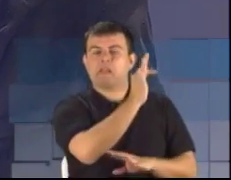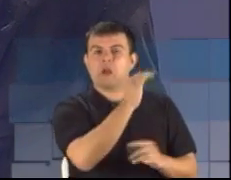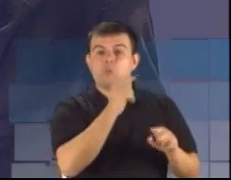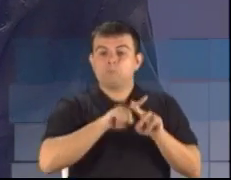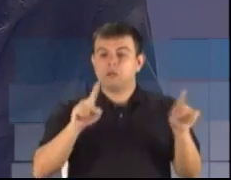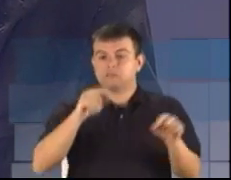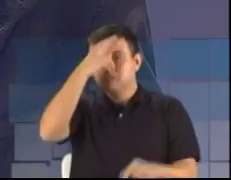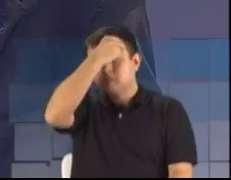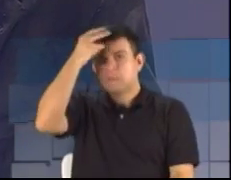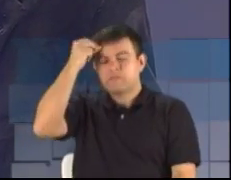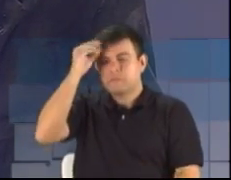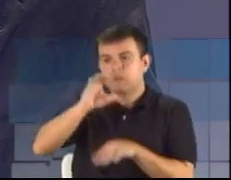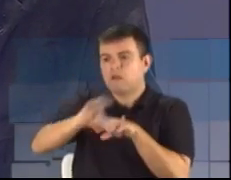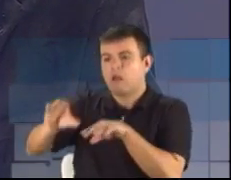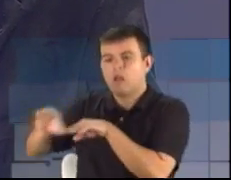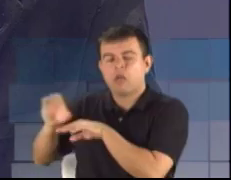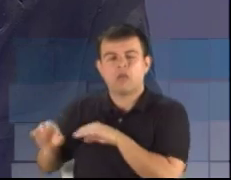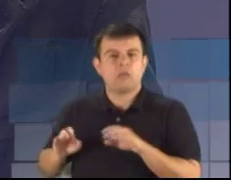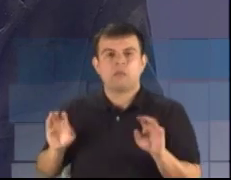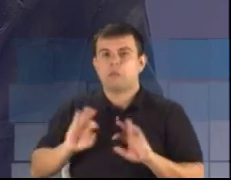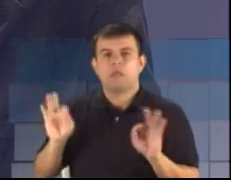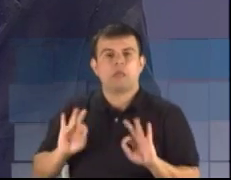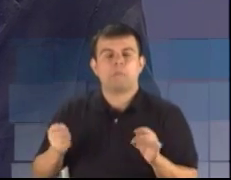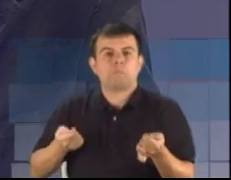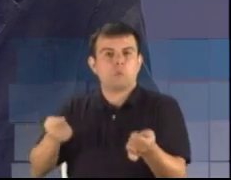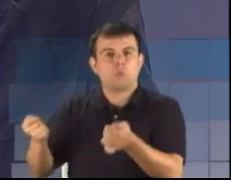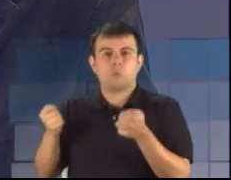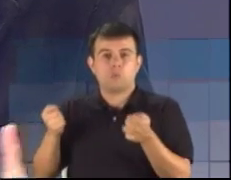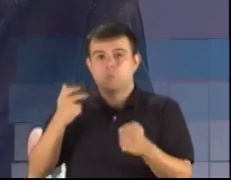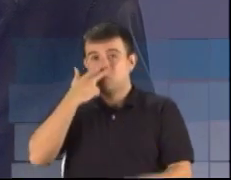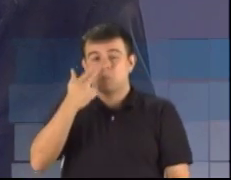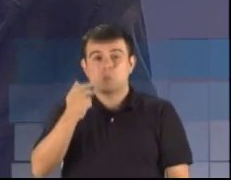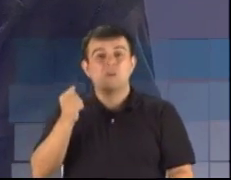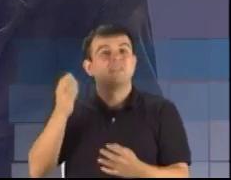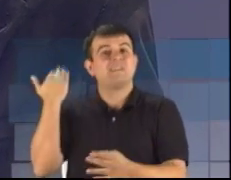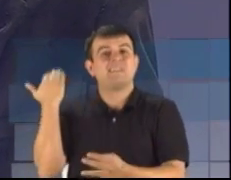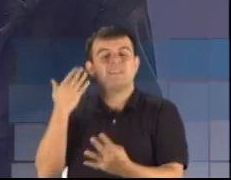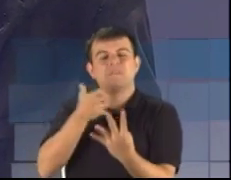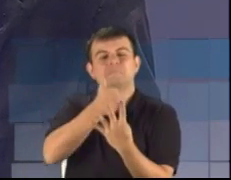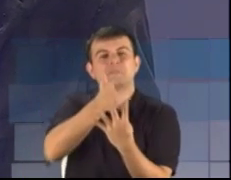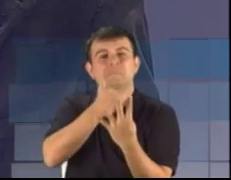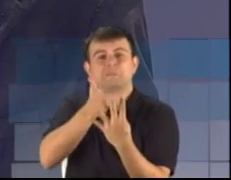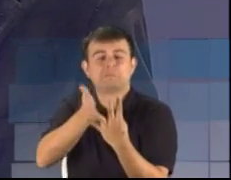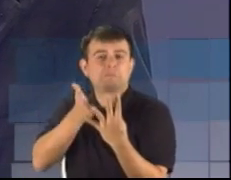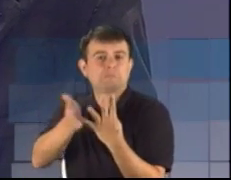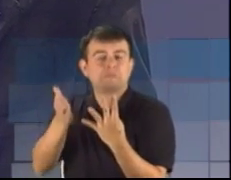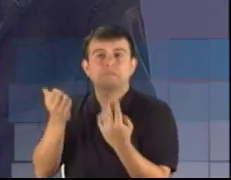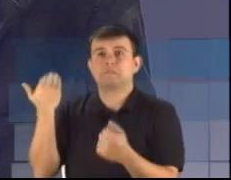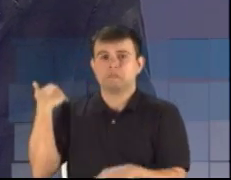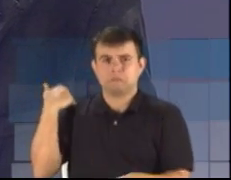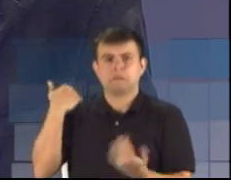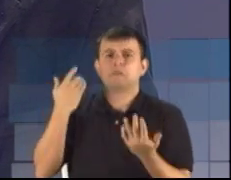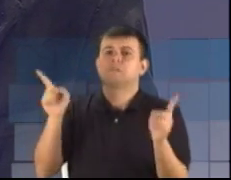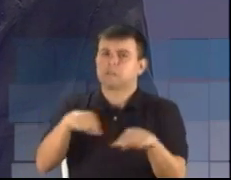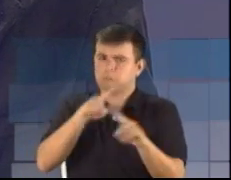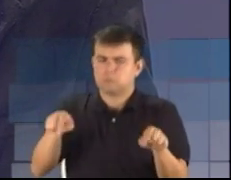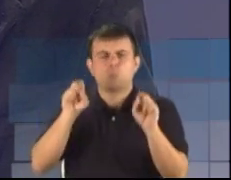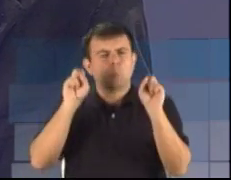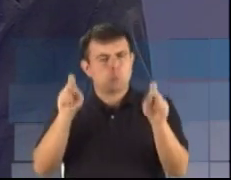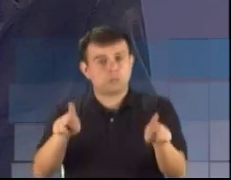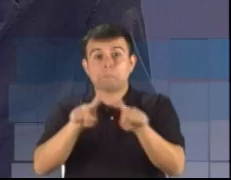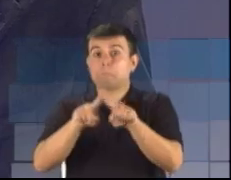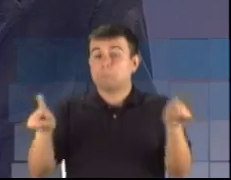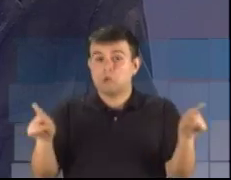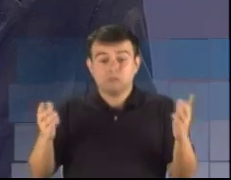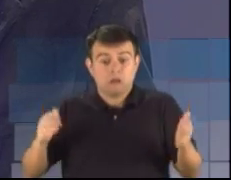recuperar as nossas estradas. Terminou com hospedagem, que também nós concordamos, exageradamente, mas não conseguiu